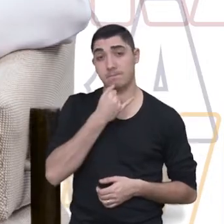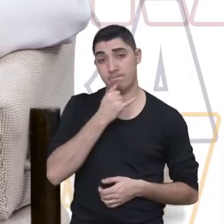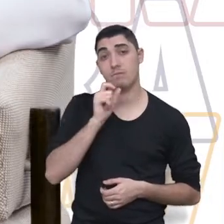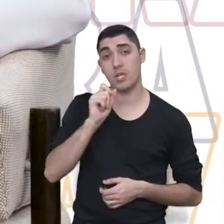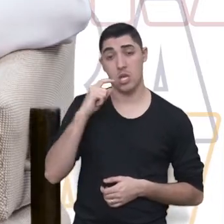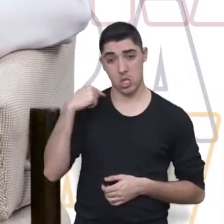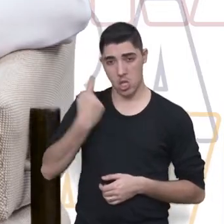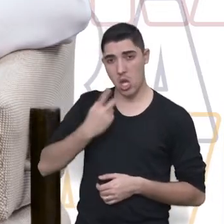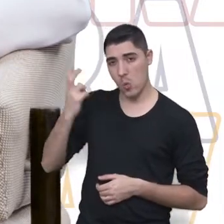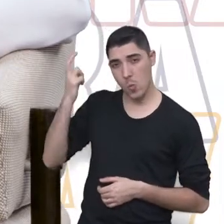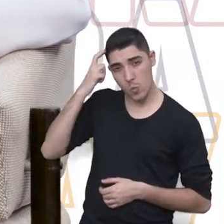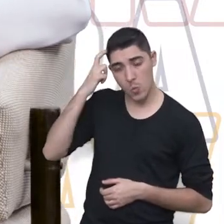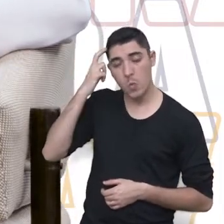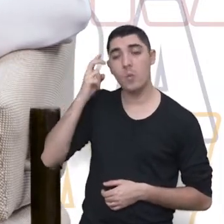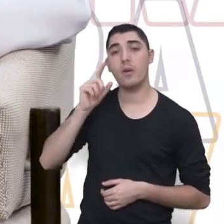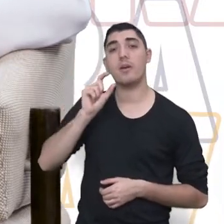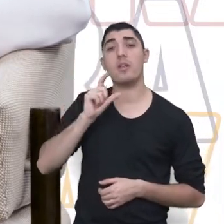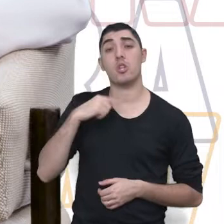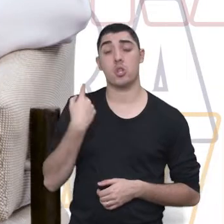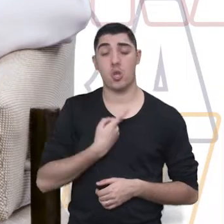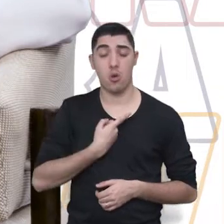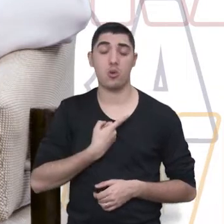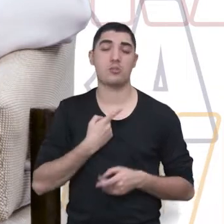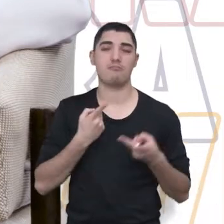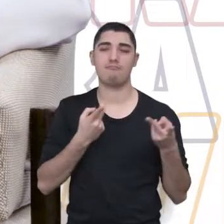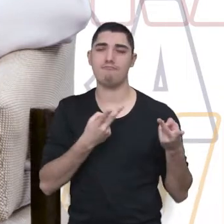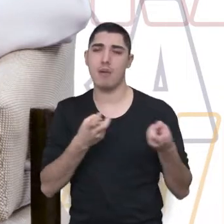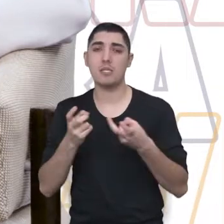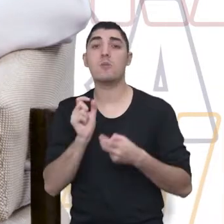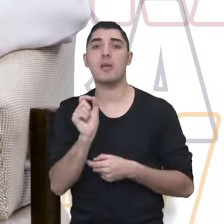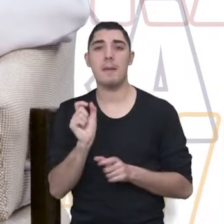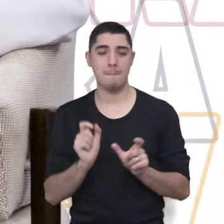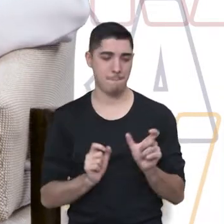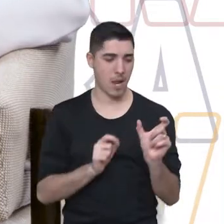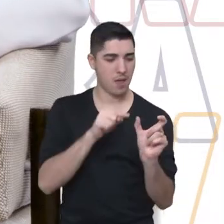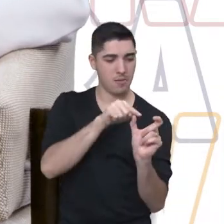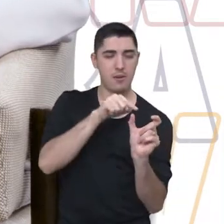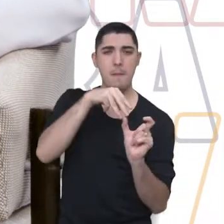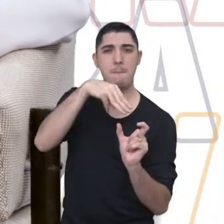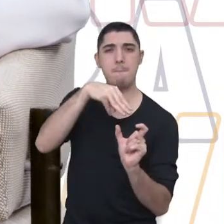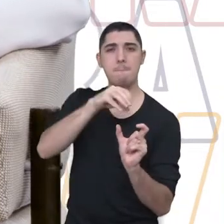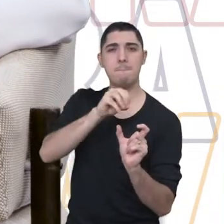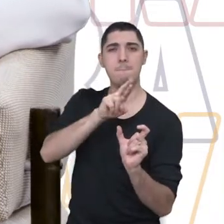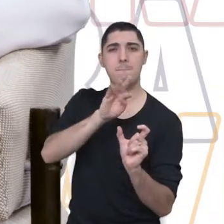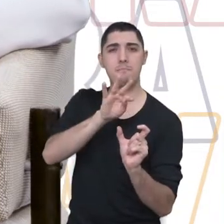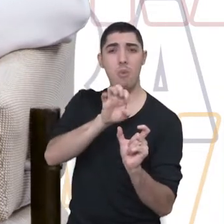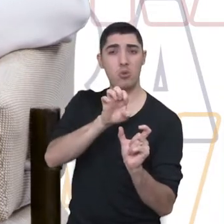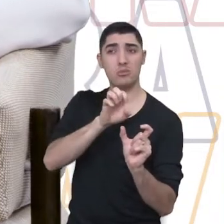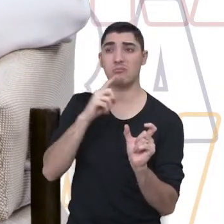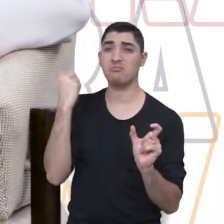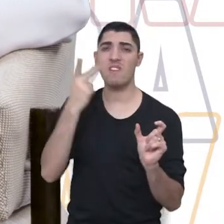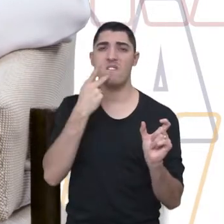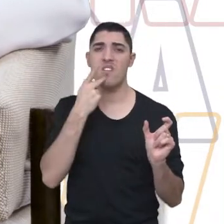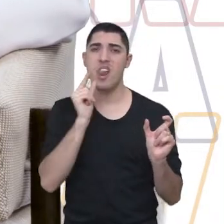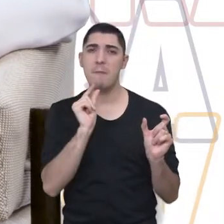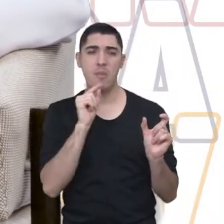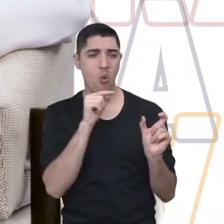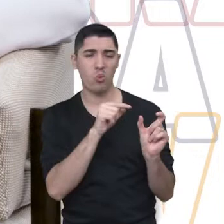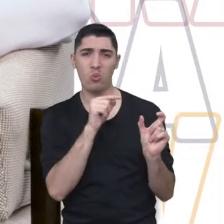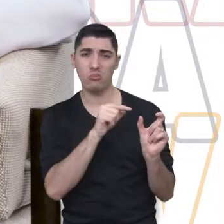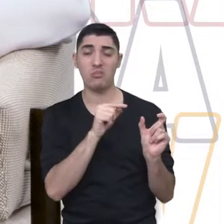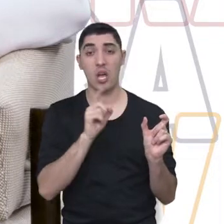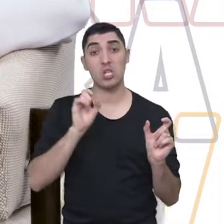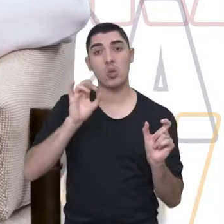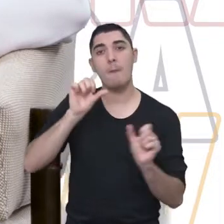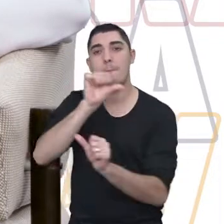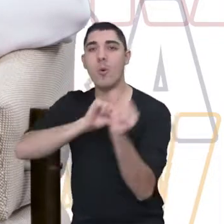Infelizmente, na nossa cultura, né? A gente percebe que a palavra morte, ela é muito pouco citada. A gente fala